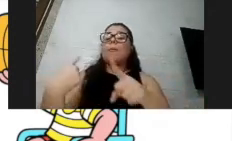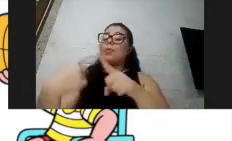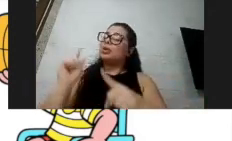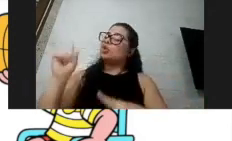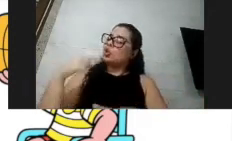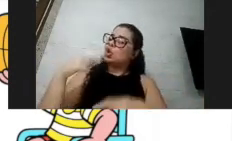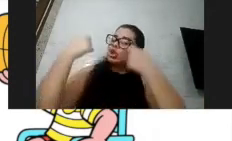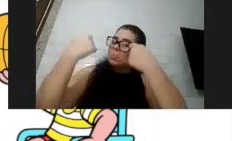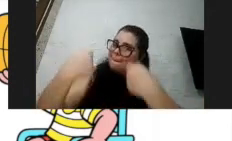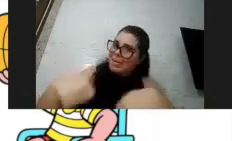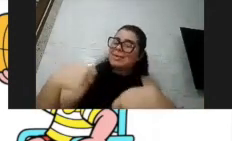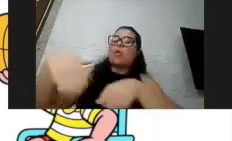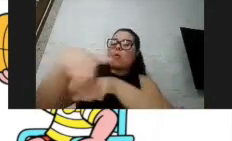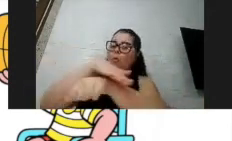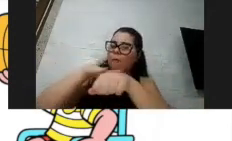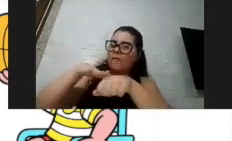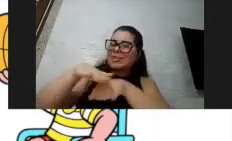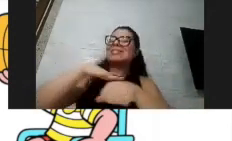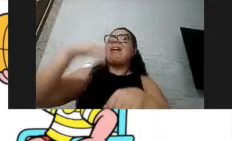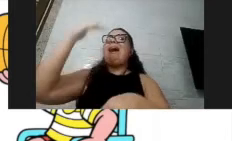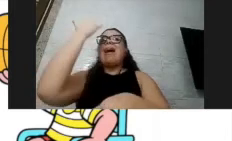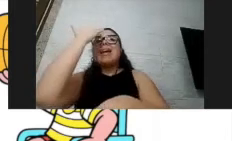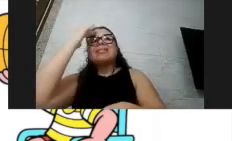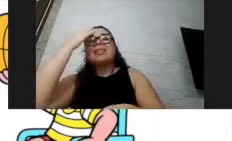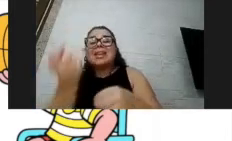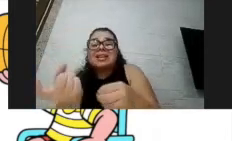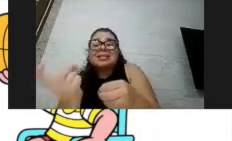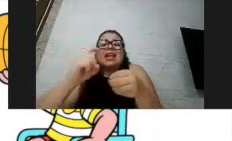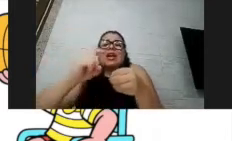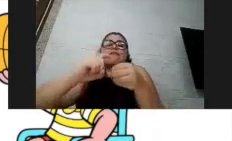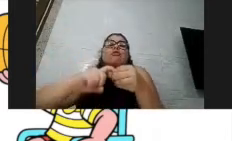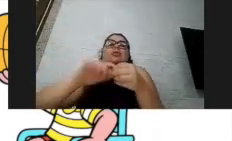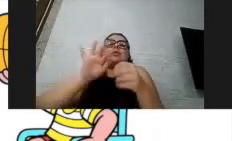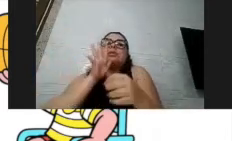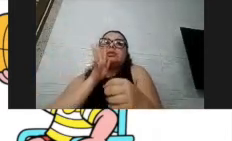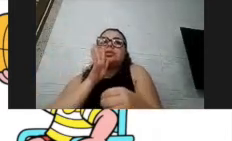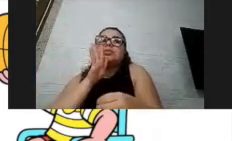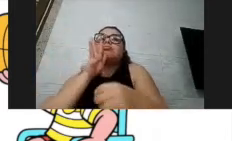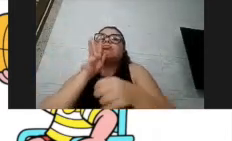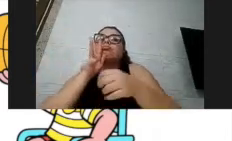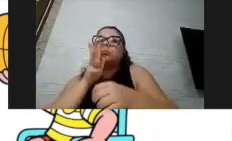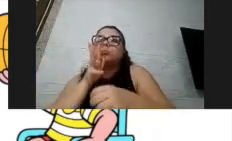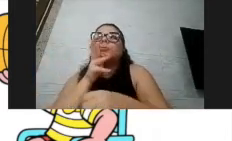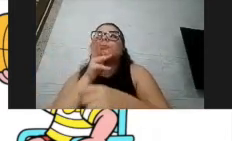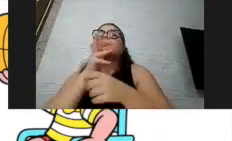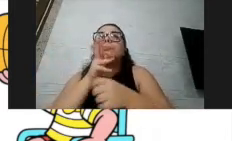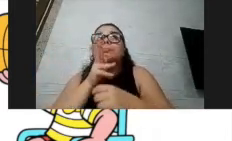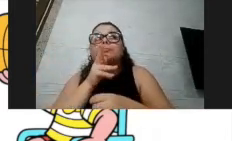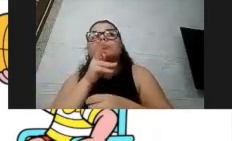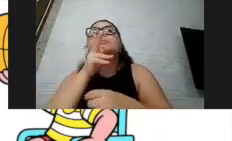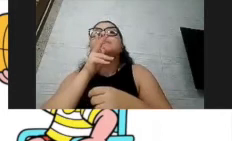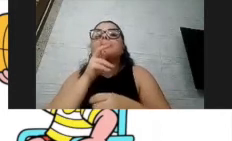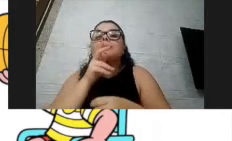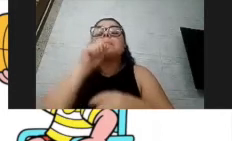conversar, que entender que esse retorno vai ser gradual, e quando a gente tiver nesses outros ambientes que a gente está